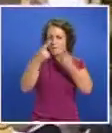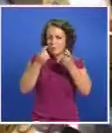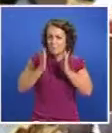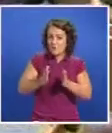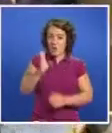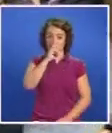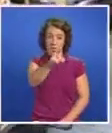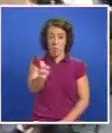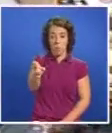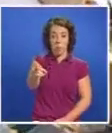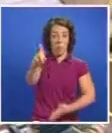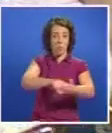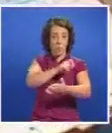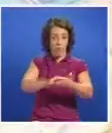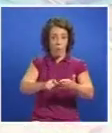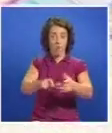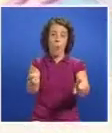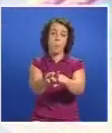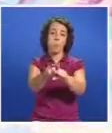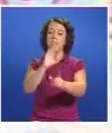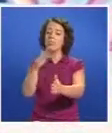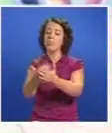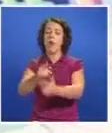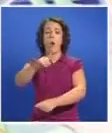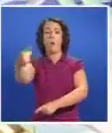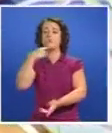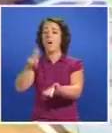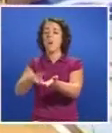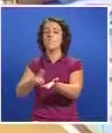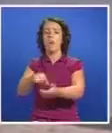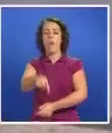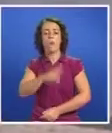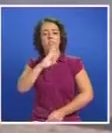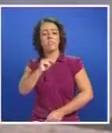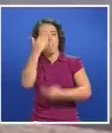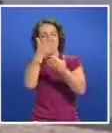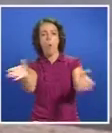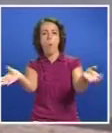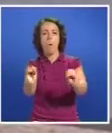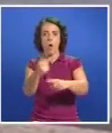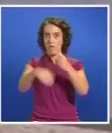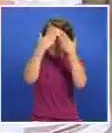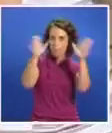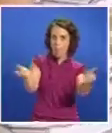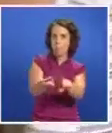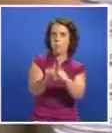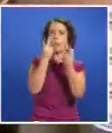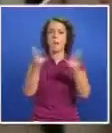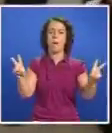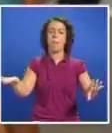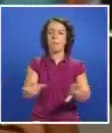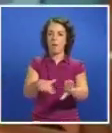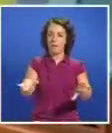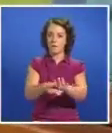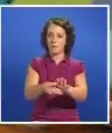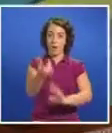votar é dar razão aos que andam a dizer que na nossa terra não há democracia? A democracia é liberdade e participação.